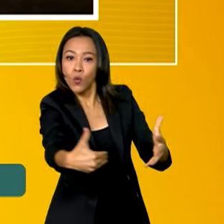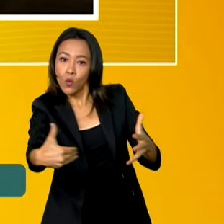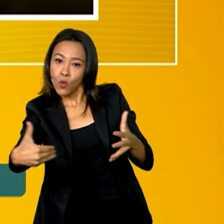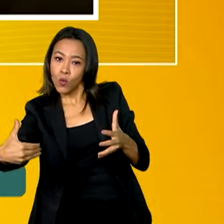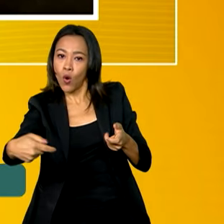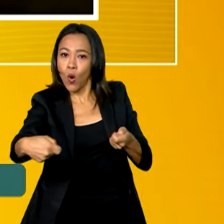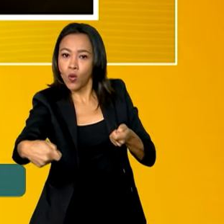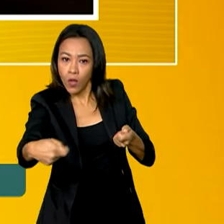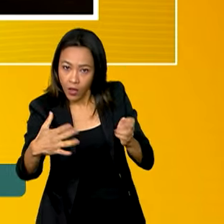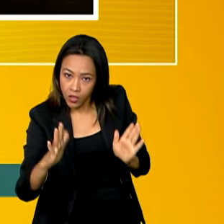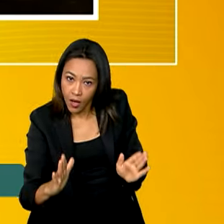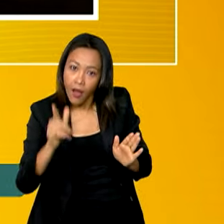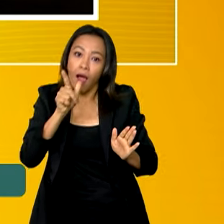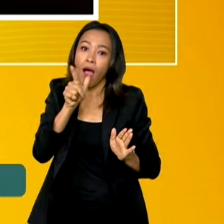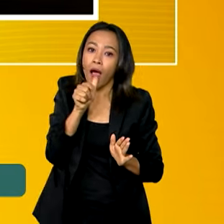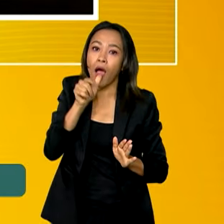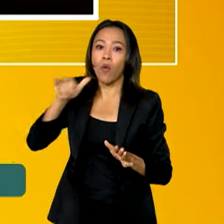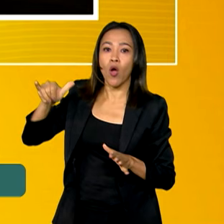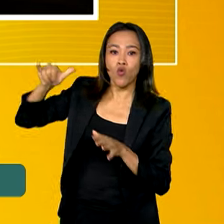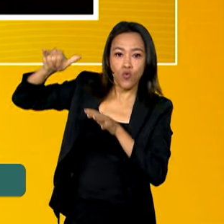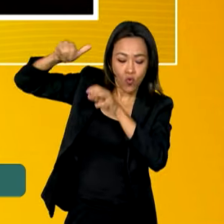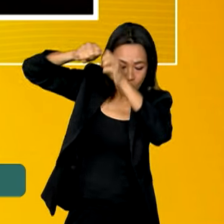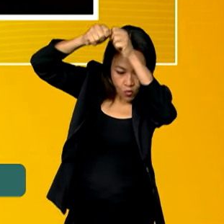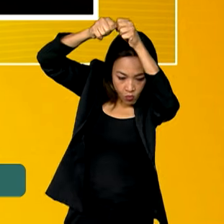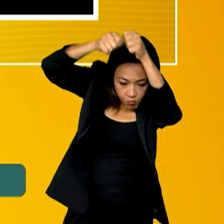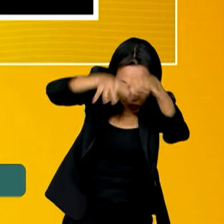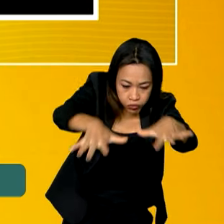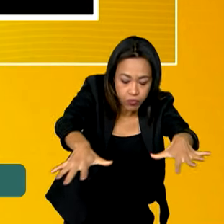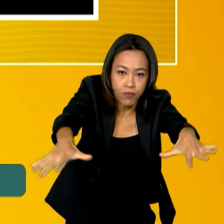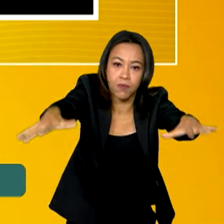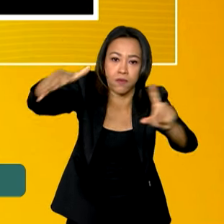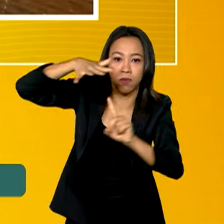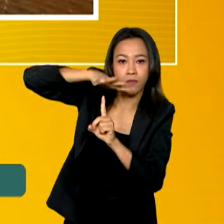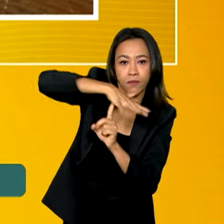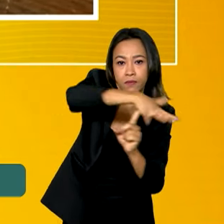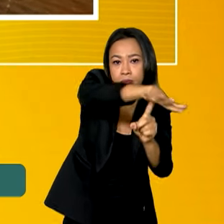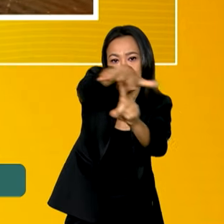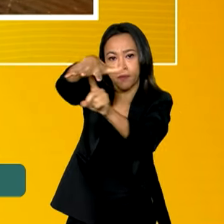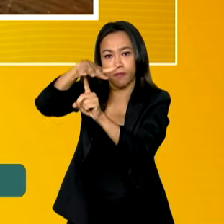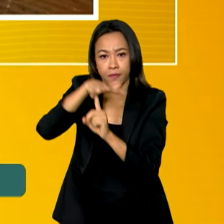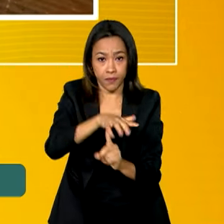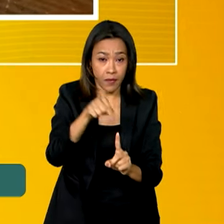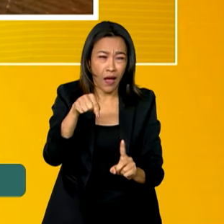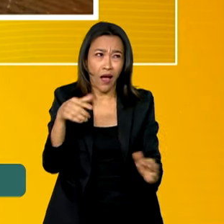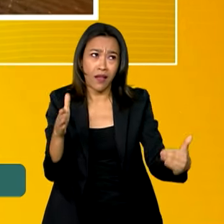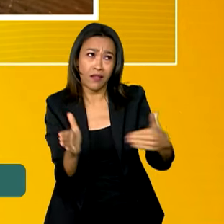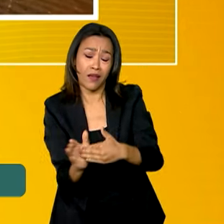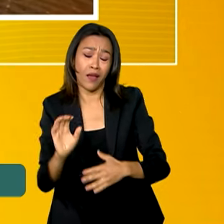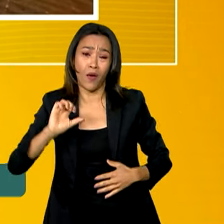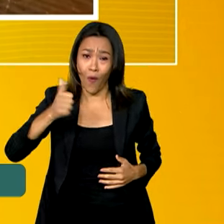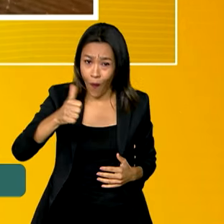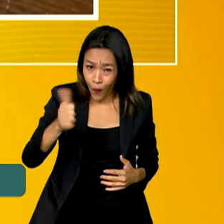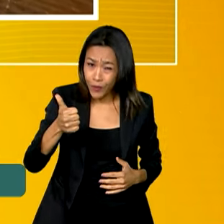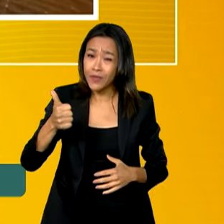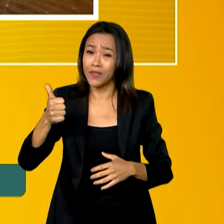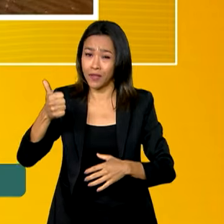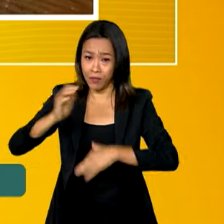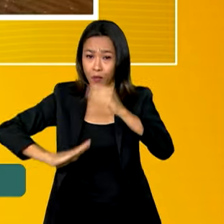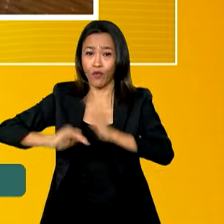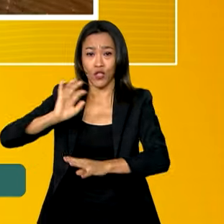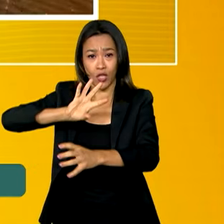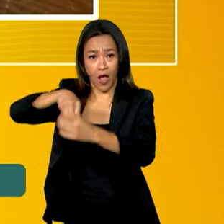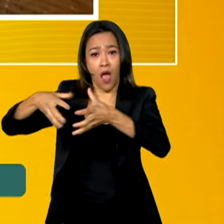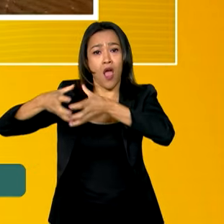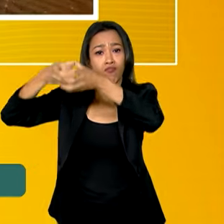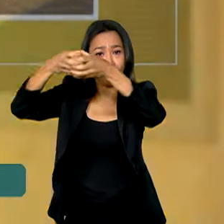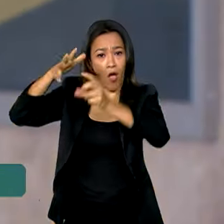lançar água nas áreas afetadas e um helicóptero com capacidade de transportar até 11 brigadistas. E,